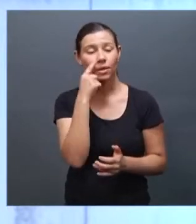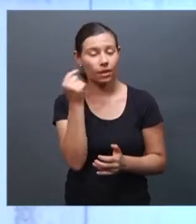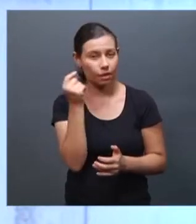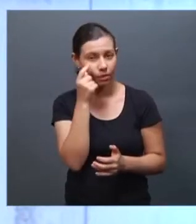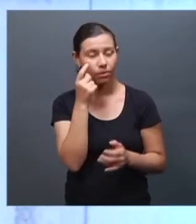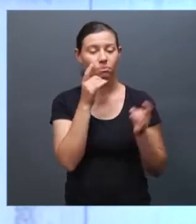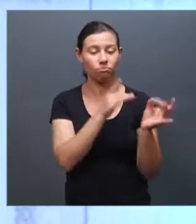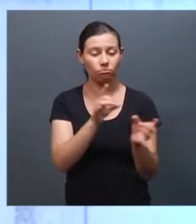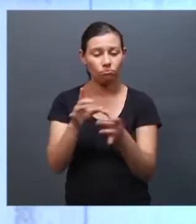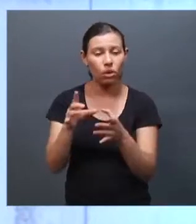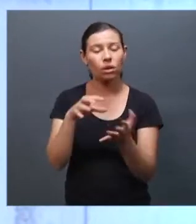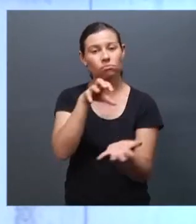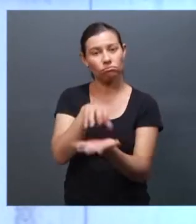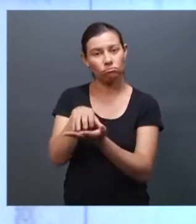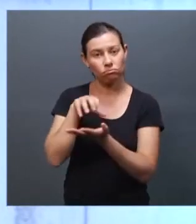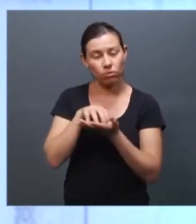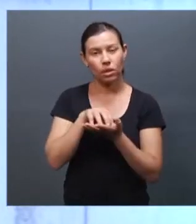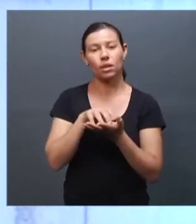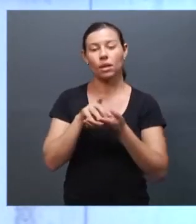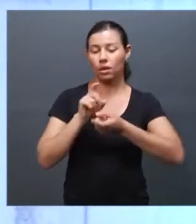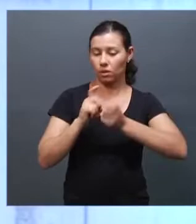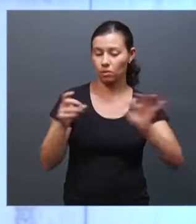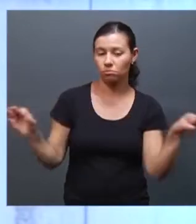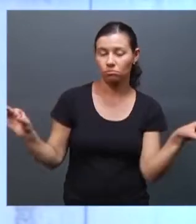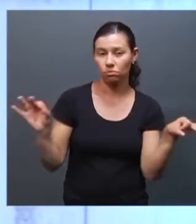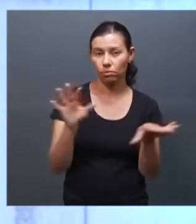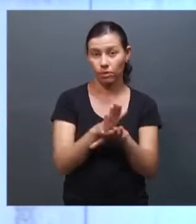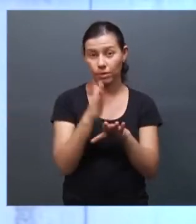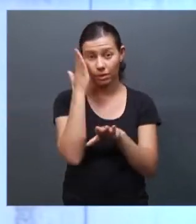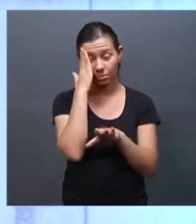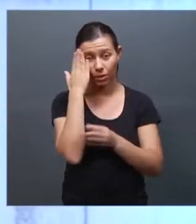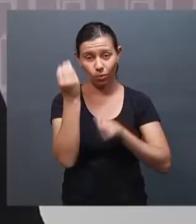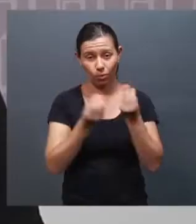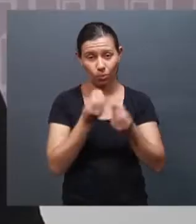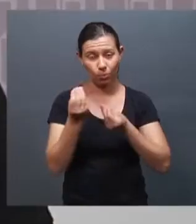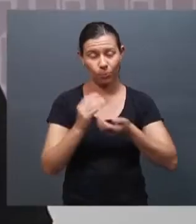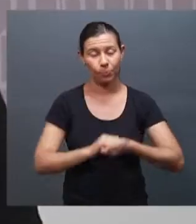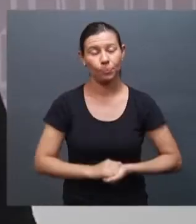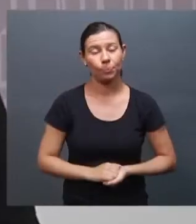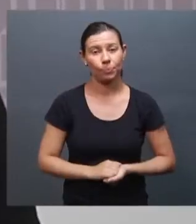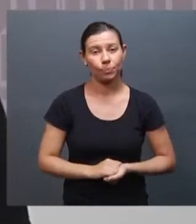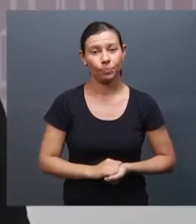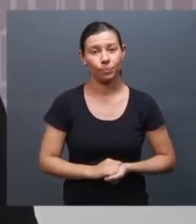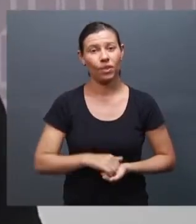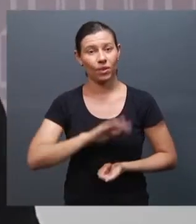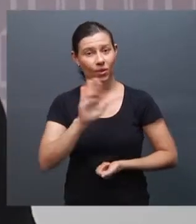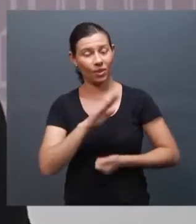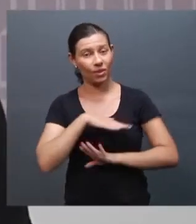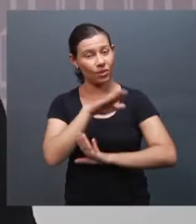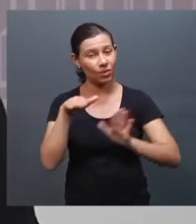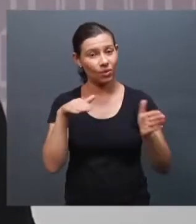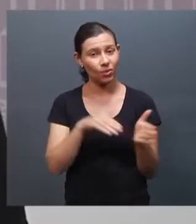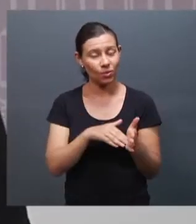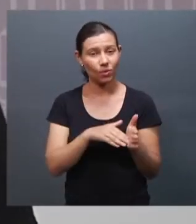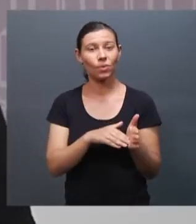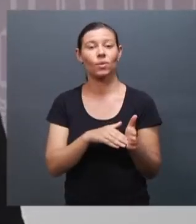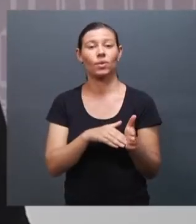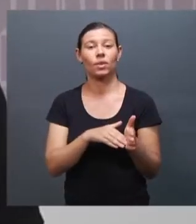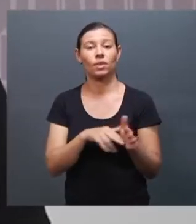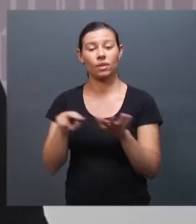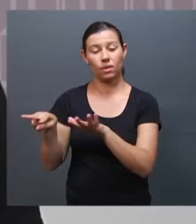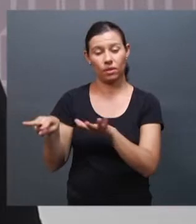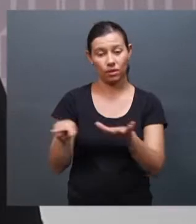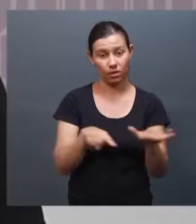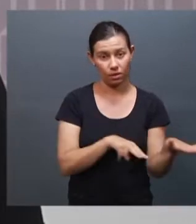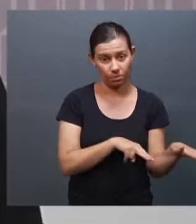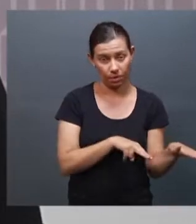O que ficou resolvido depois da reunião, você confere agora. Olá a todos. Nesta semana, representantes da Ufo,